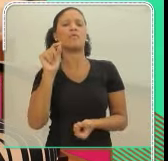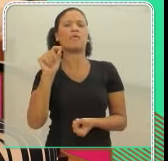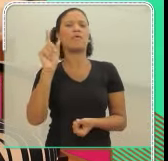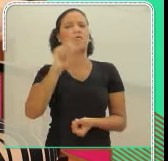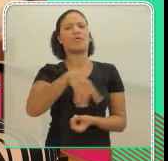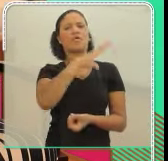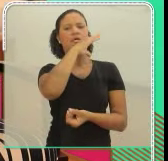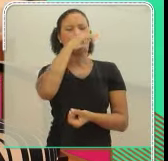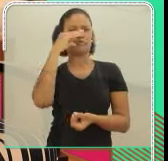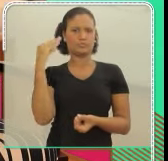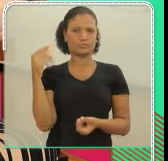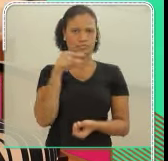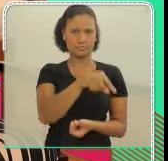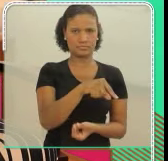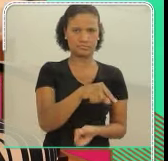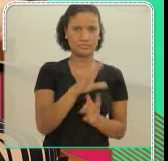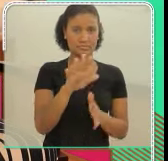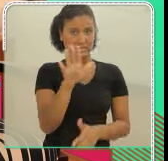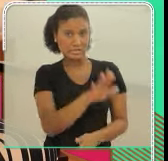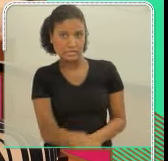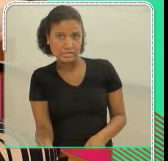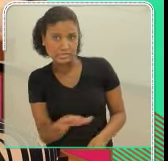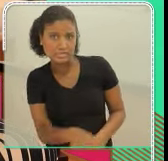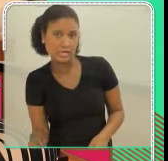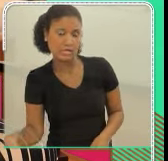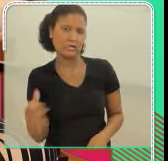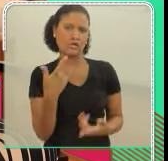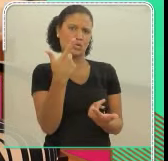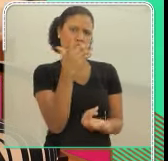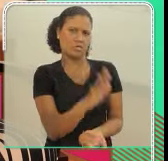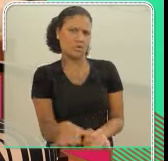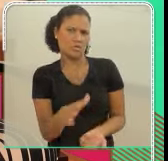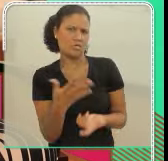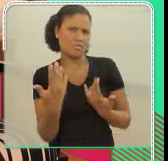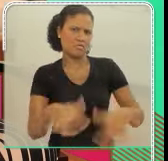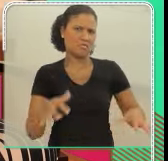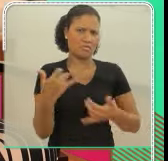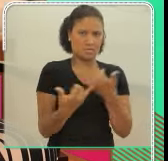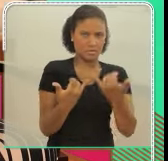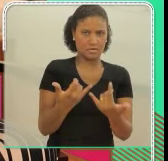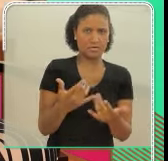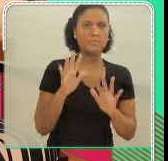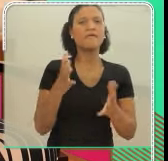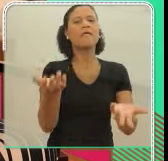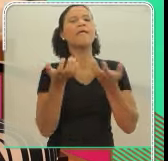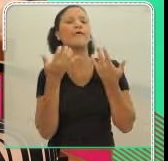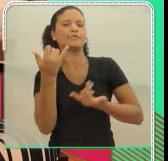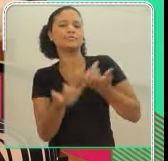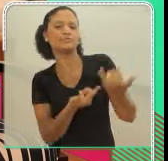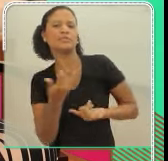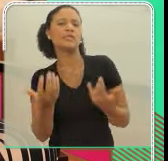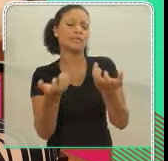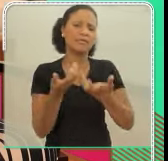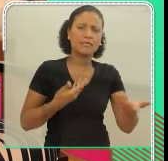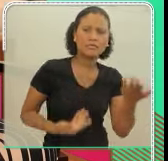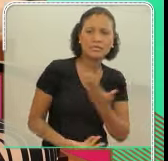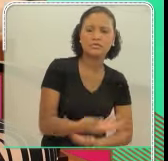Porque preconceito, na verdade, acho que é uma coisa que vem até do adulto, porque criança não tem, criança quer brincar, quer